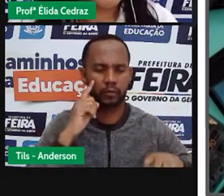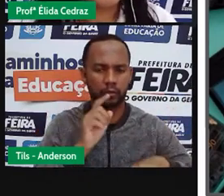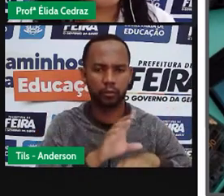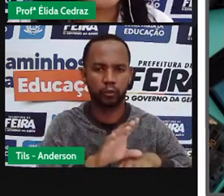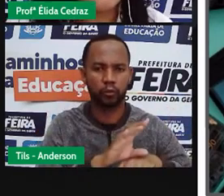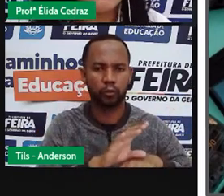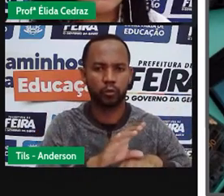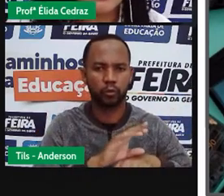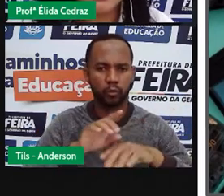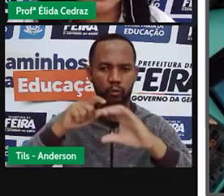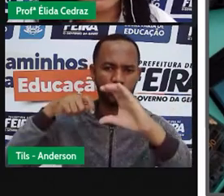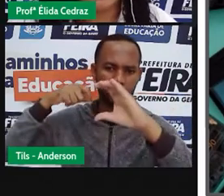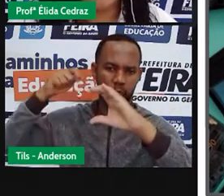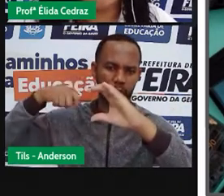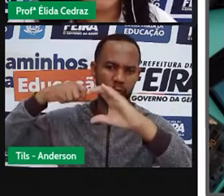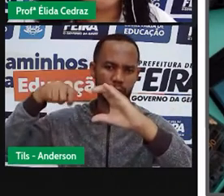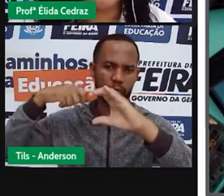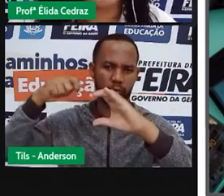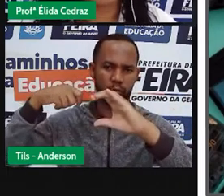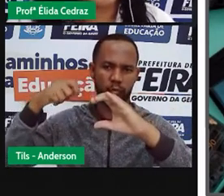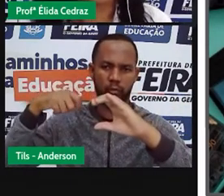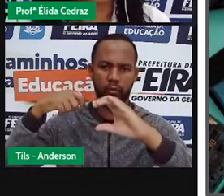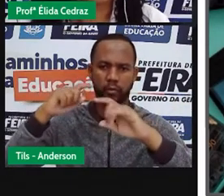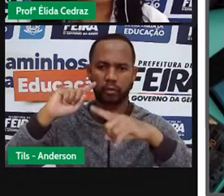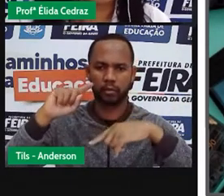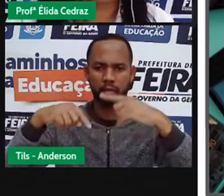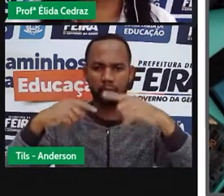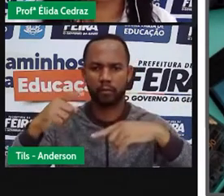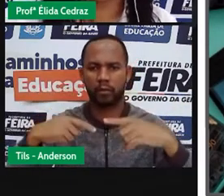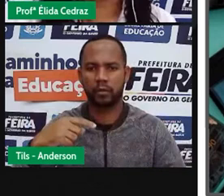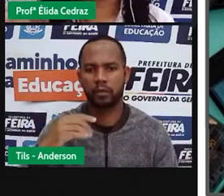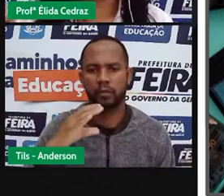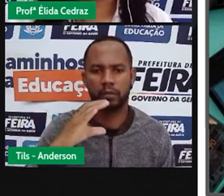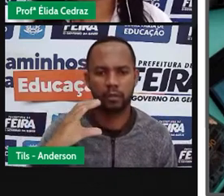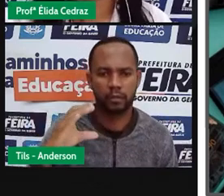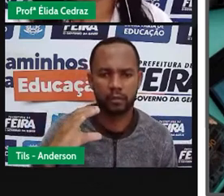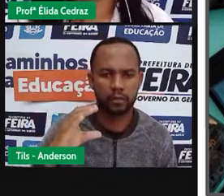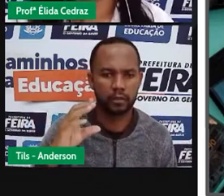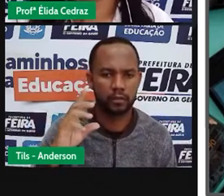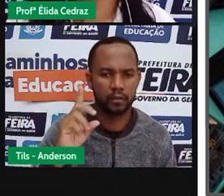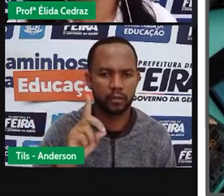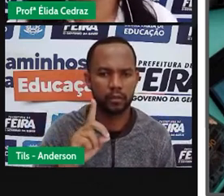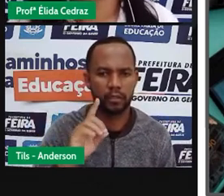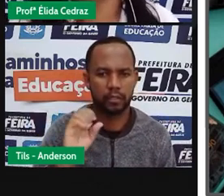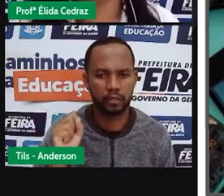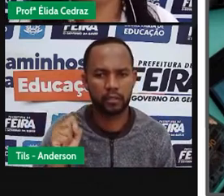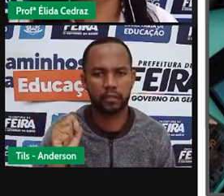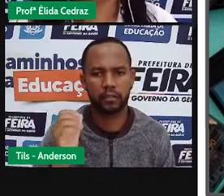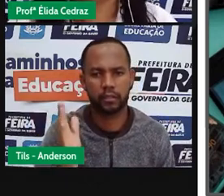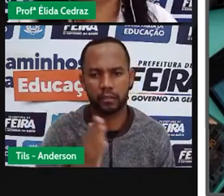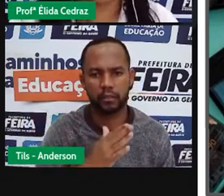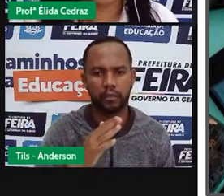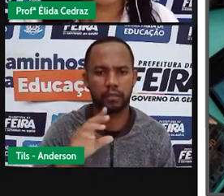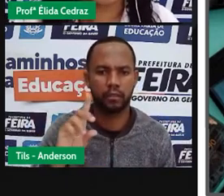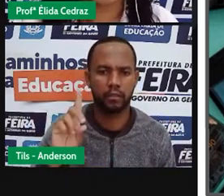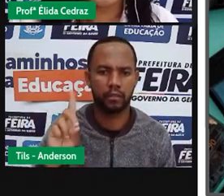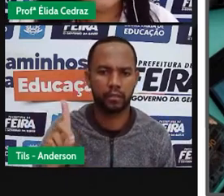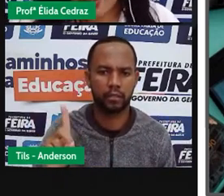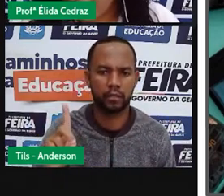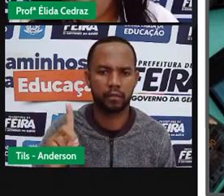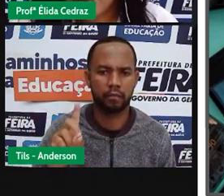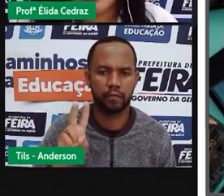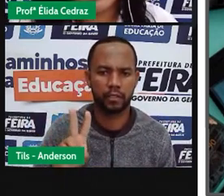gravados nesses instrumentos. E evoluíram até chegar na forma de CDs